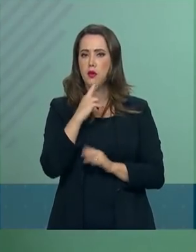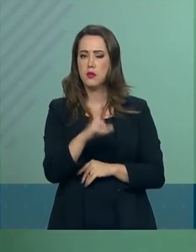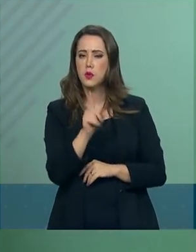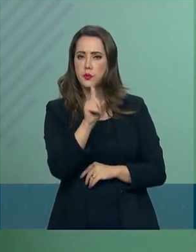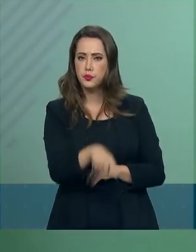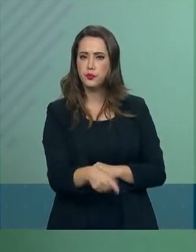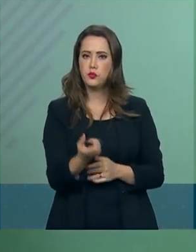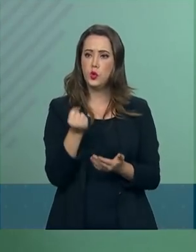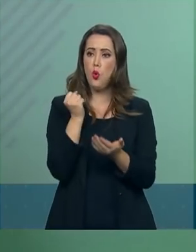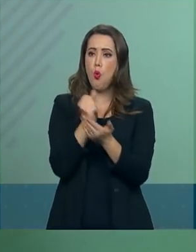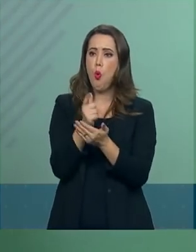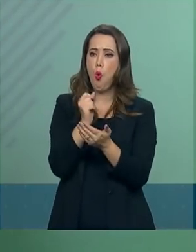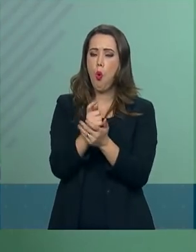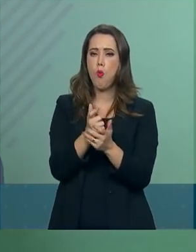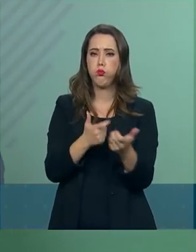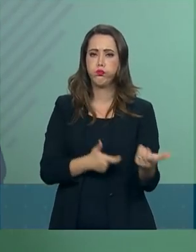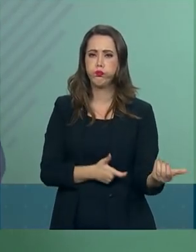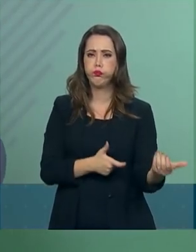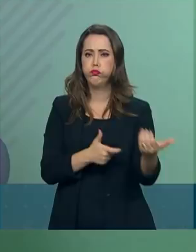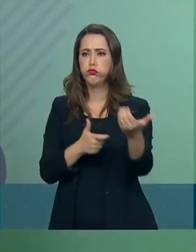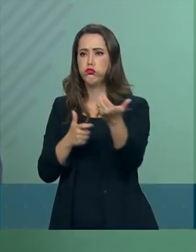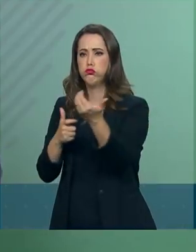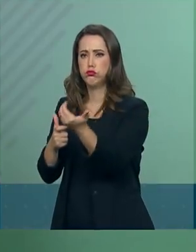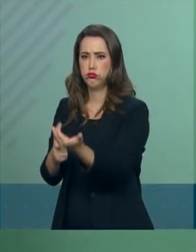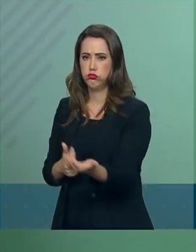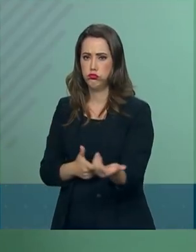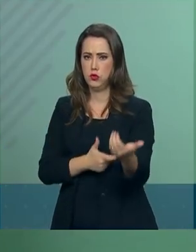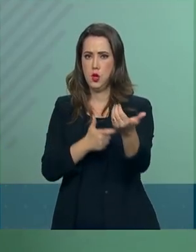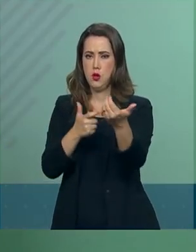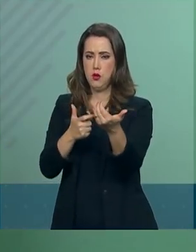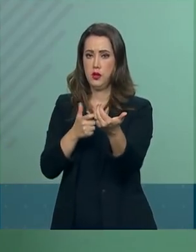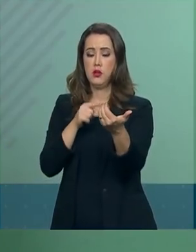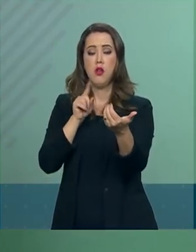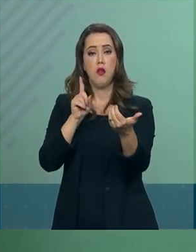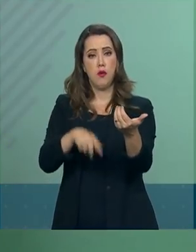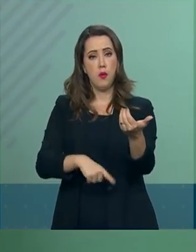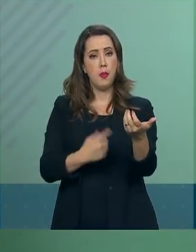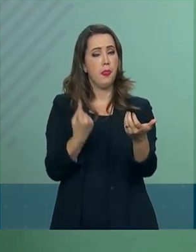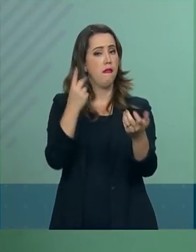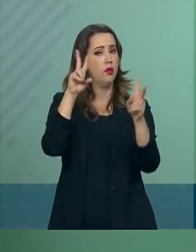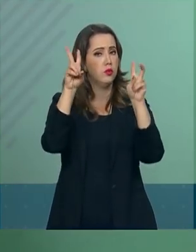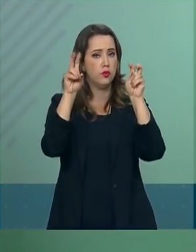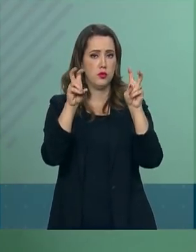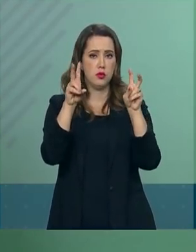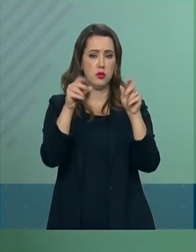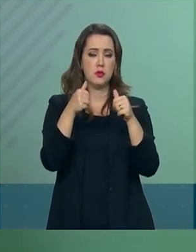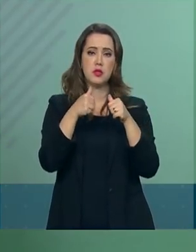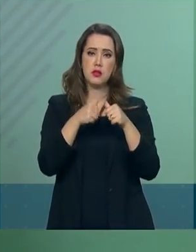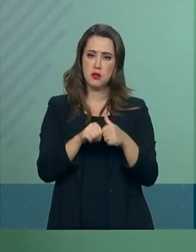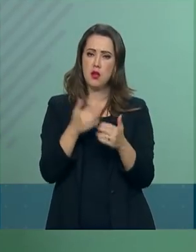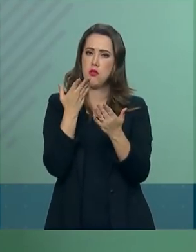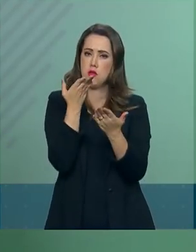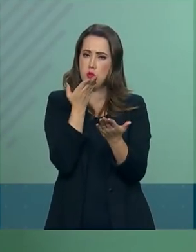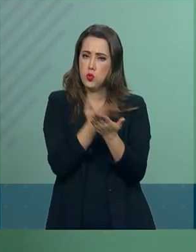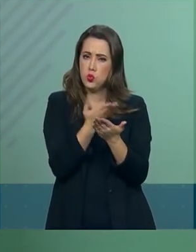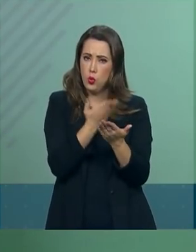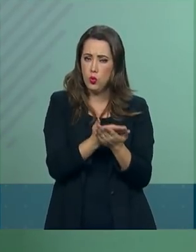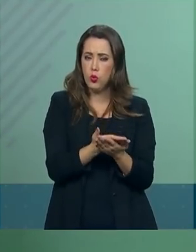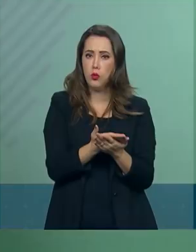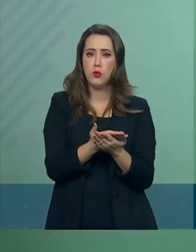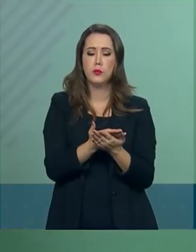que é a aquisição de fuzil pelo cidadão ou o entorno disso, esse é um dos aspectos que está sofrendo avaliação